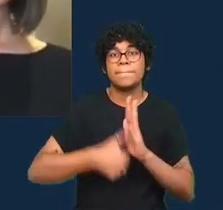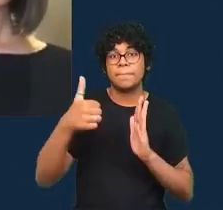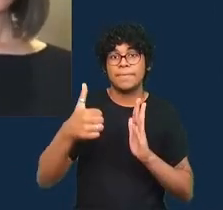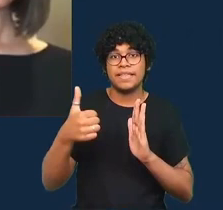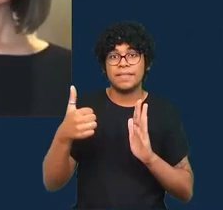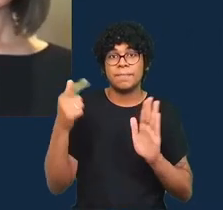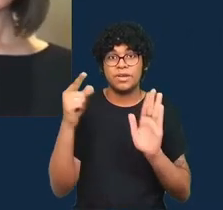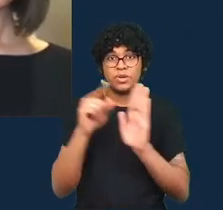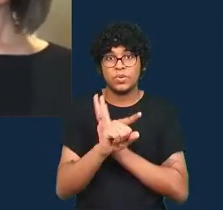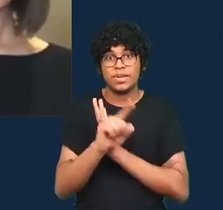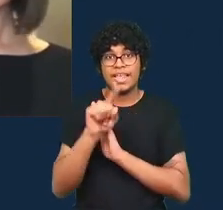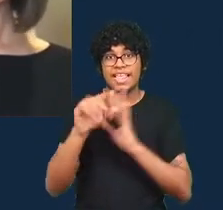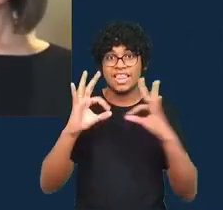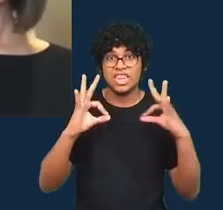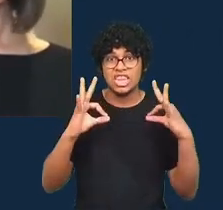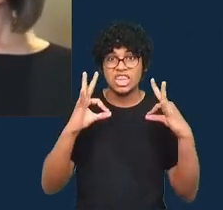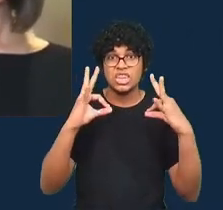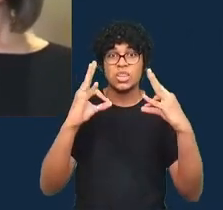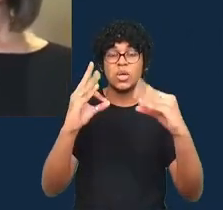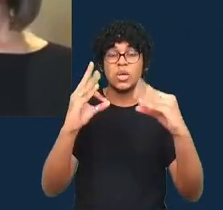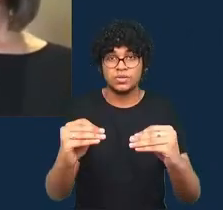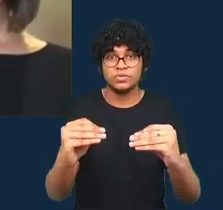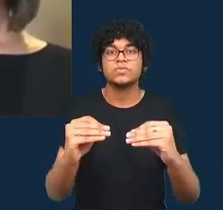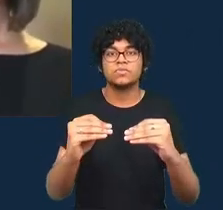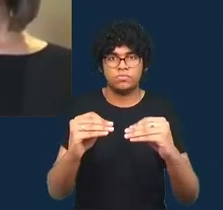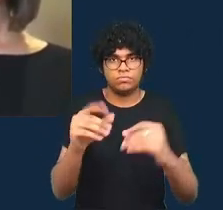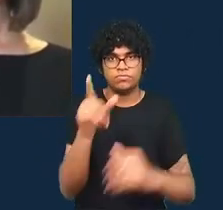vocês eu acho que o Jonathan e a Liliana